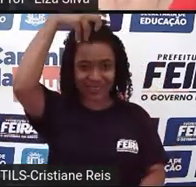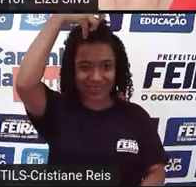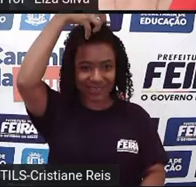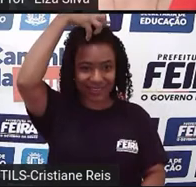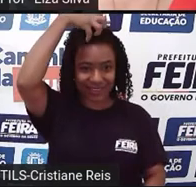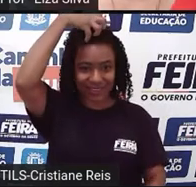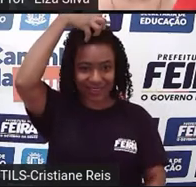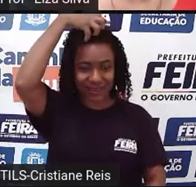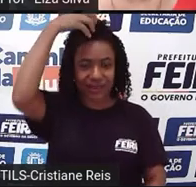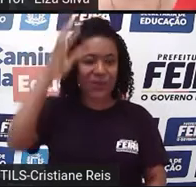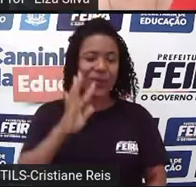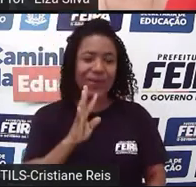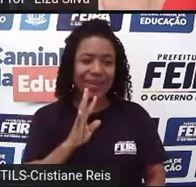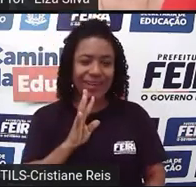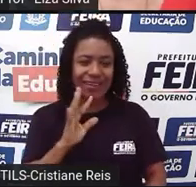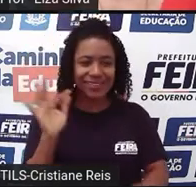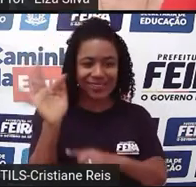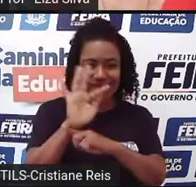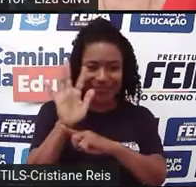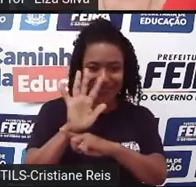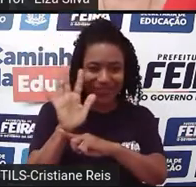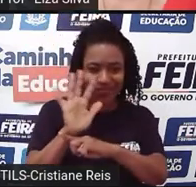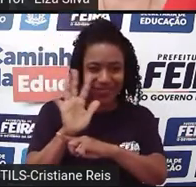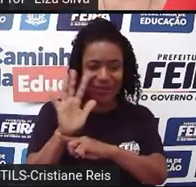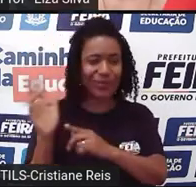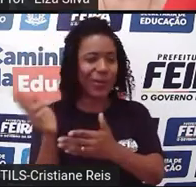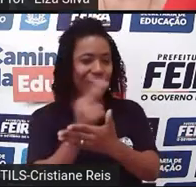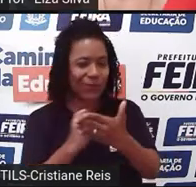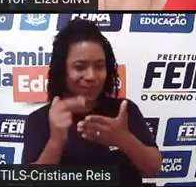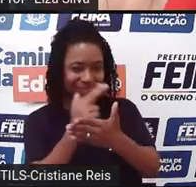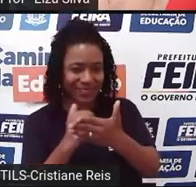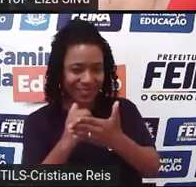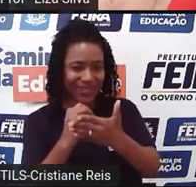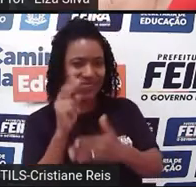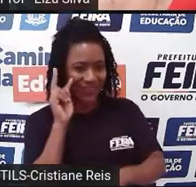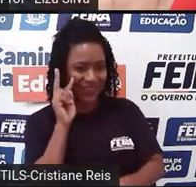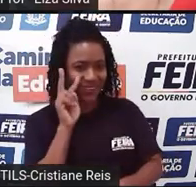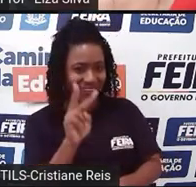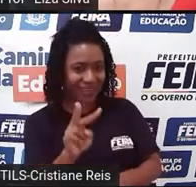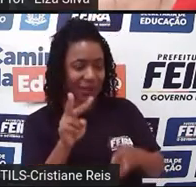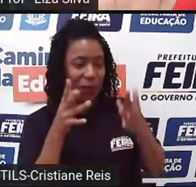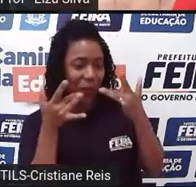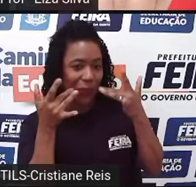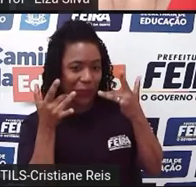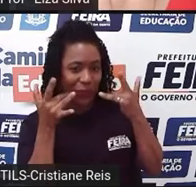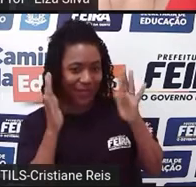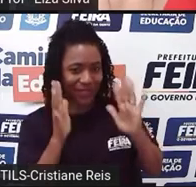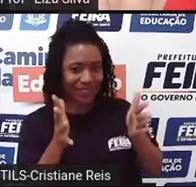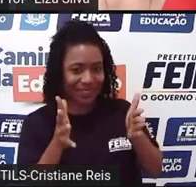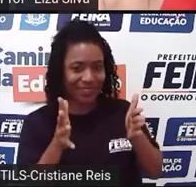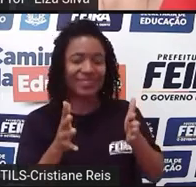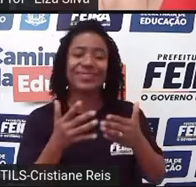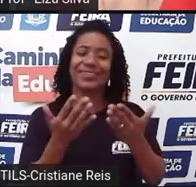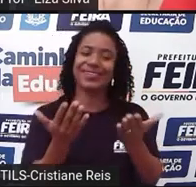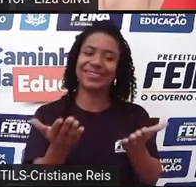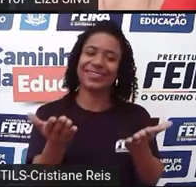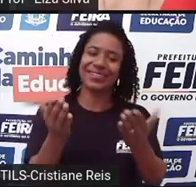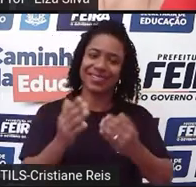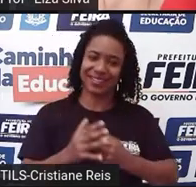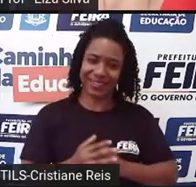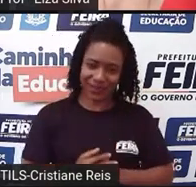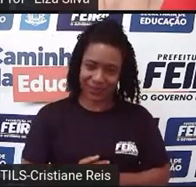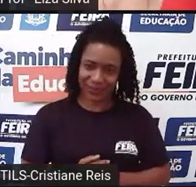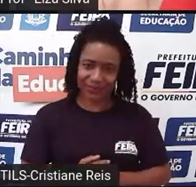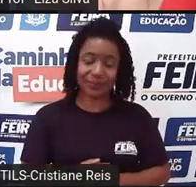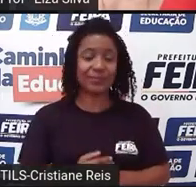Ou algum filme na televisão ou no cinema? Então, o fair tale é uma narrativa, né?